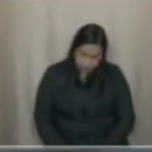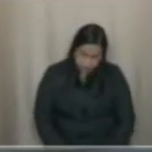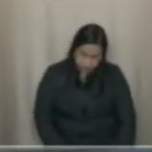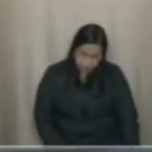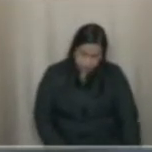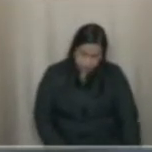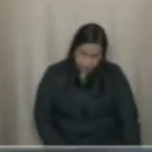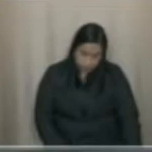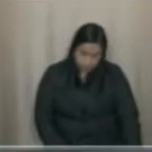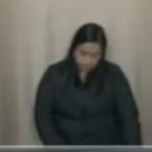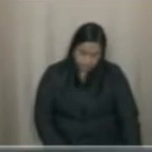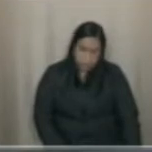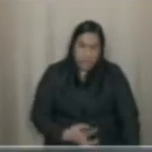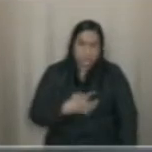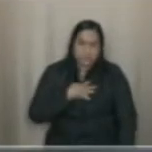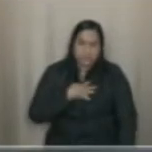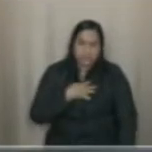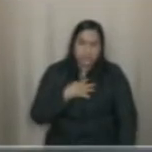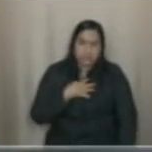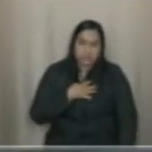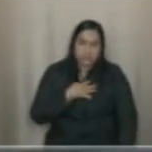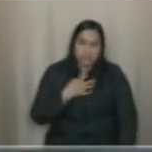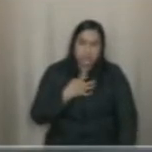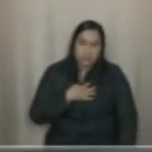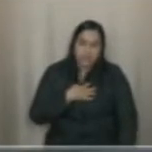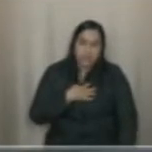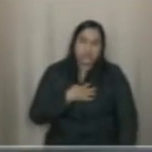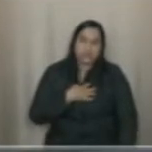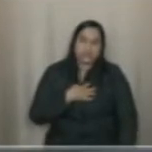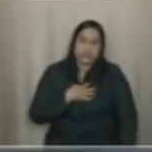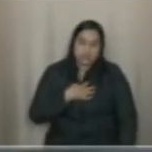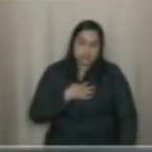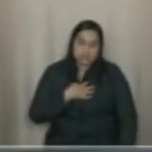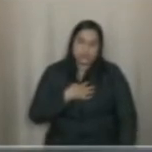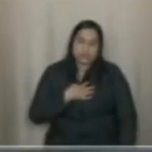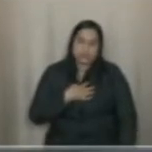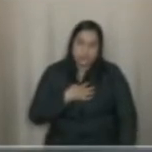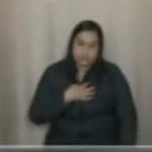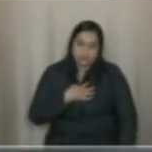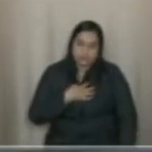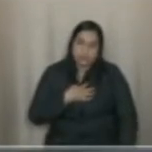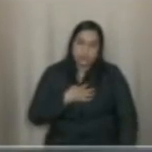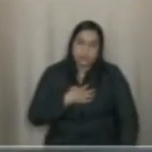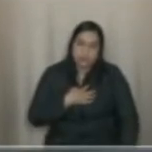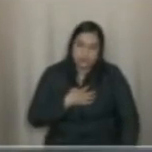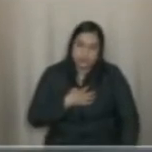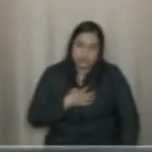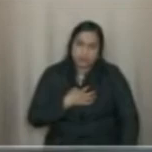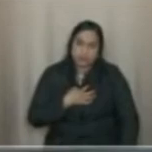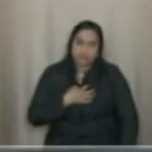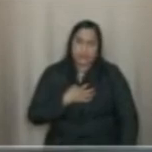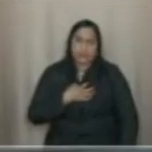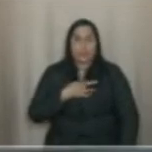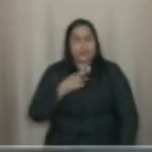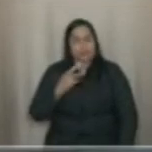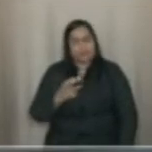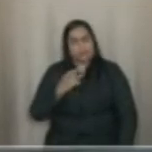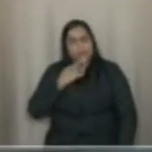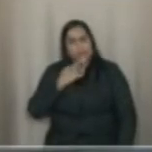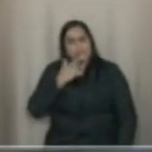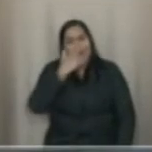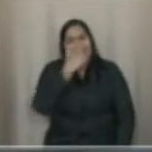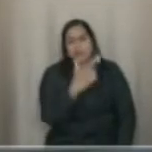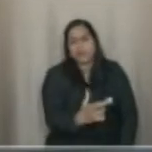essa sensibilidade de fazer todos os encaminhamentos para que possamos dar uma resposta